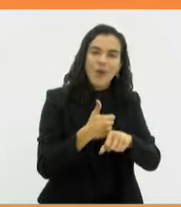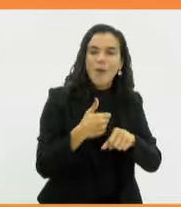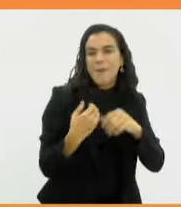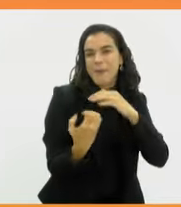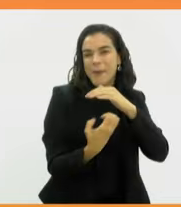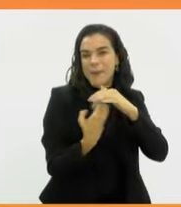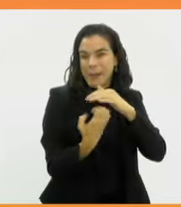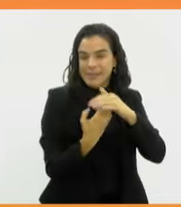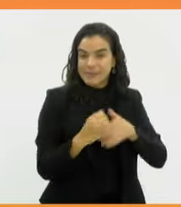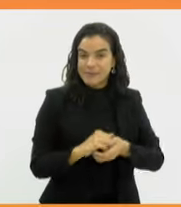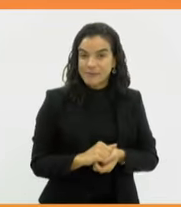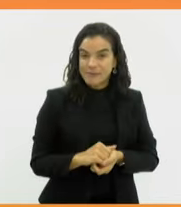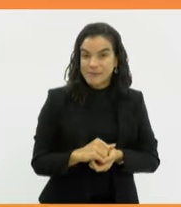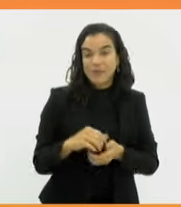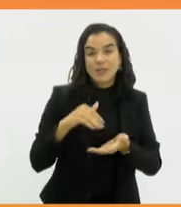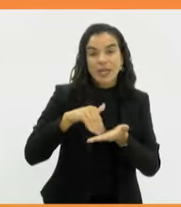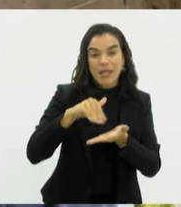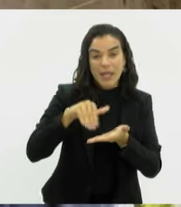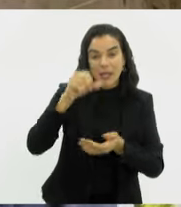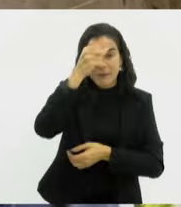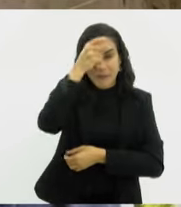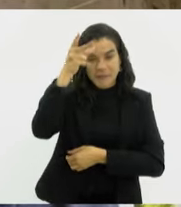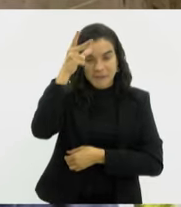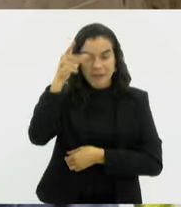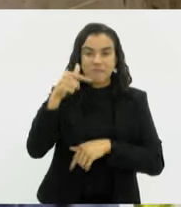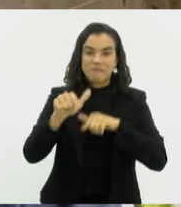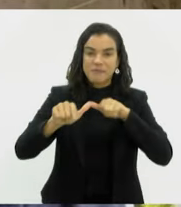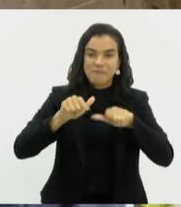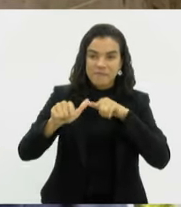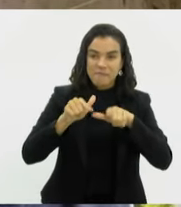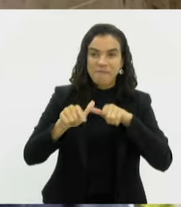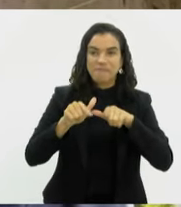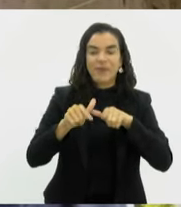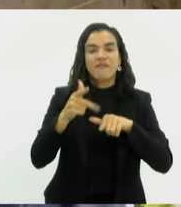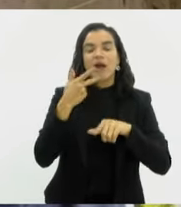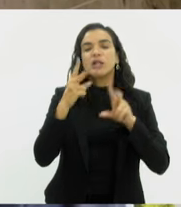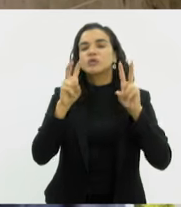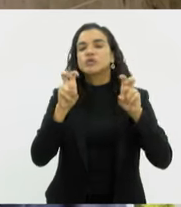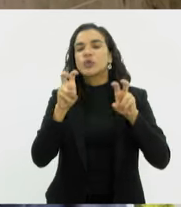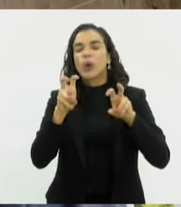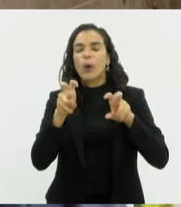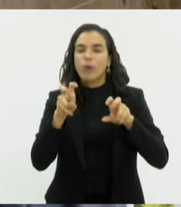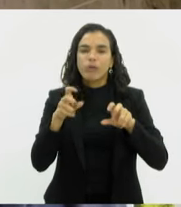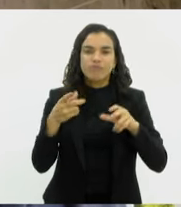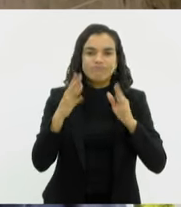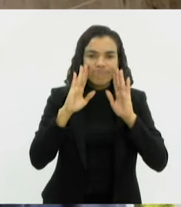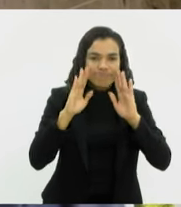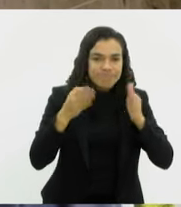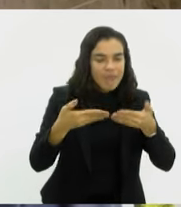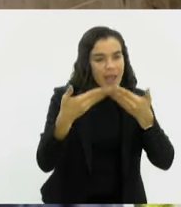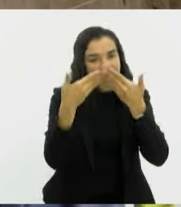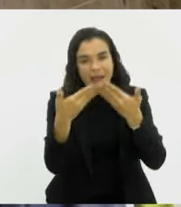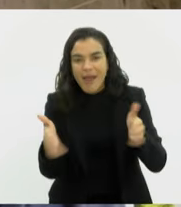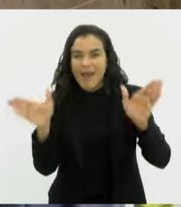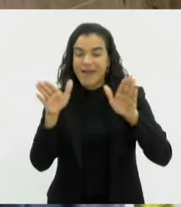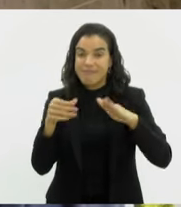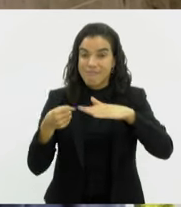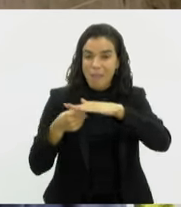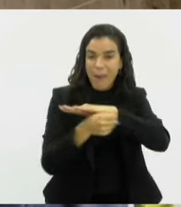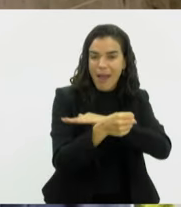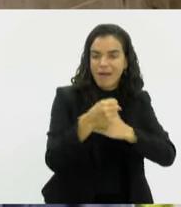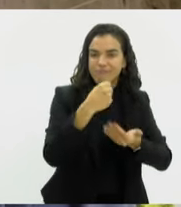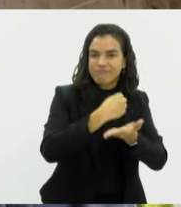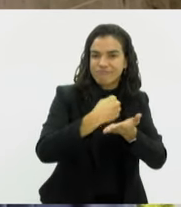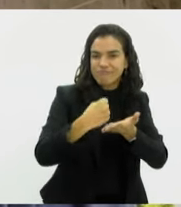O secretário municipal de trabalho e renda, Everton Gomes, fala sobre esta iniciativa, destinada a abrir portas no mercado de trabalho